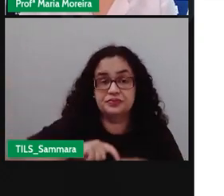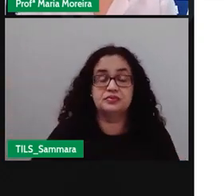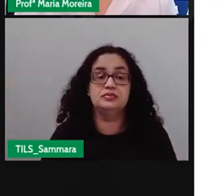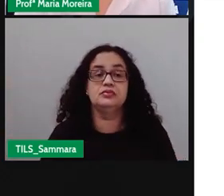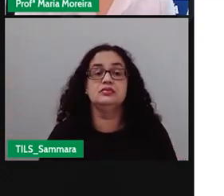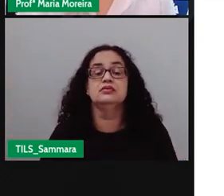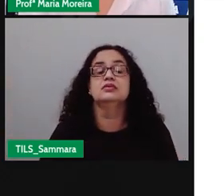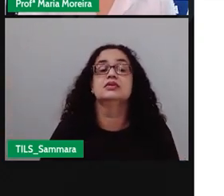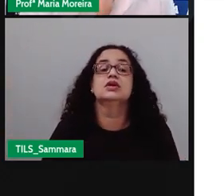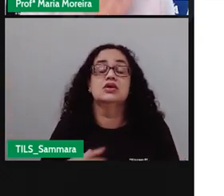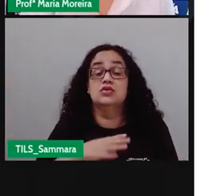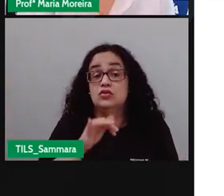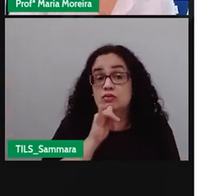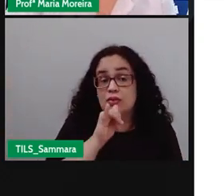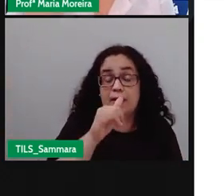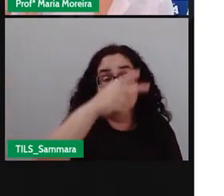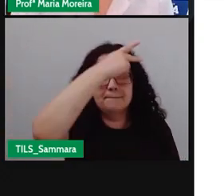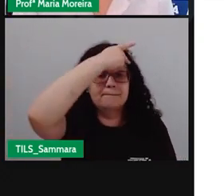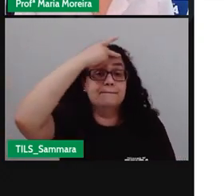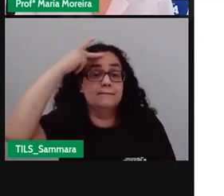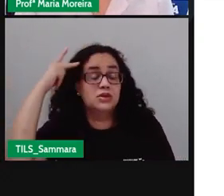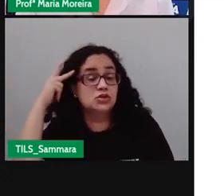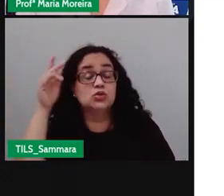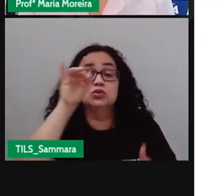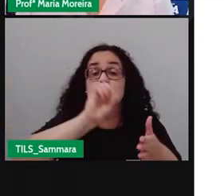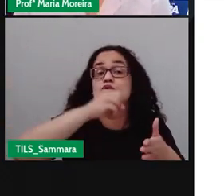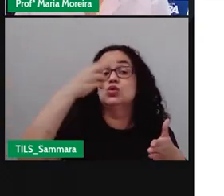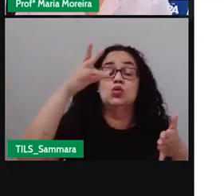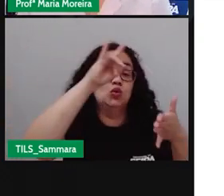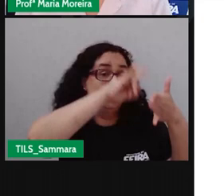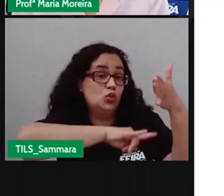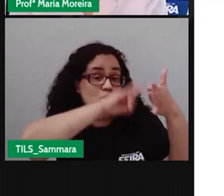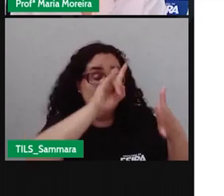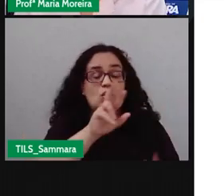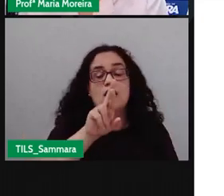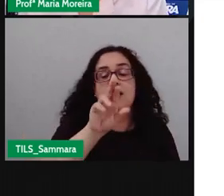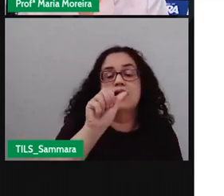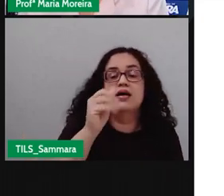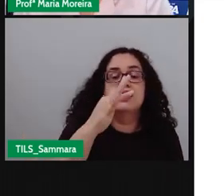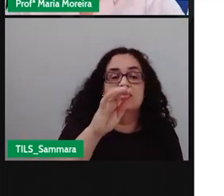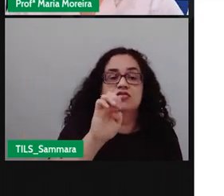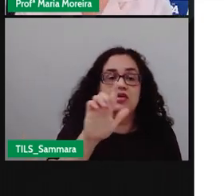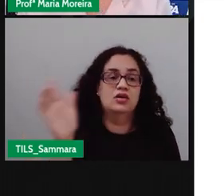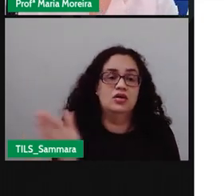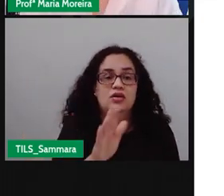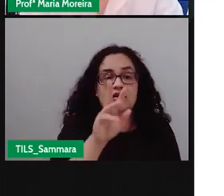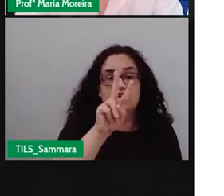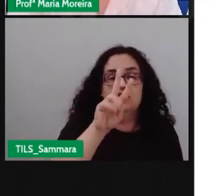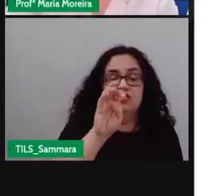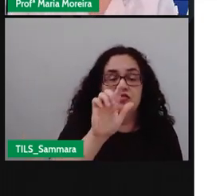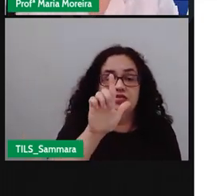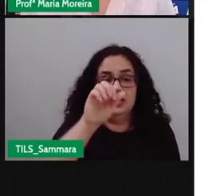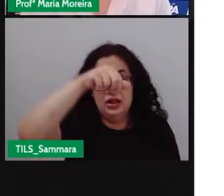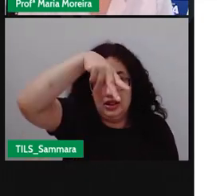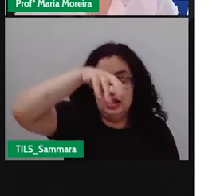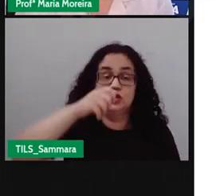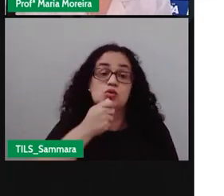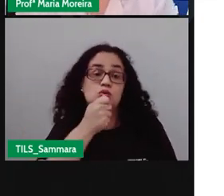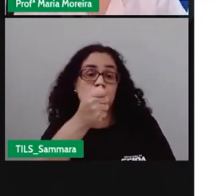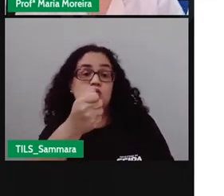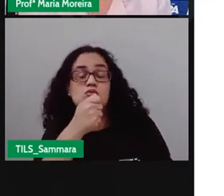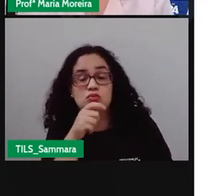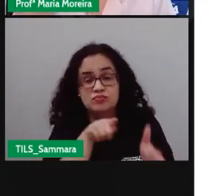Então, as fontes serão o quê? Pessoas e documentos. E Rafael Velami, que é o jornalista, ele vai ser um jornalista